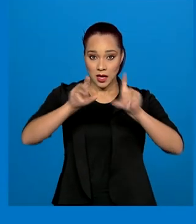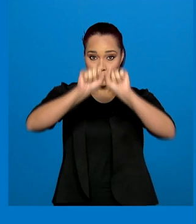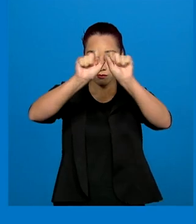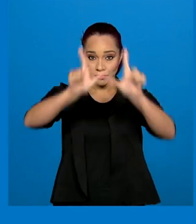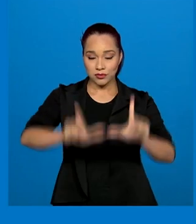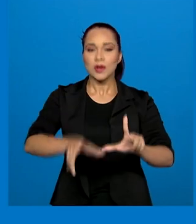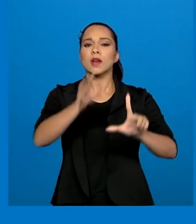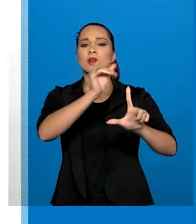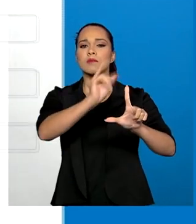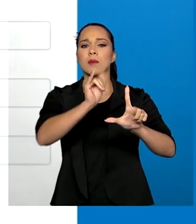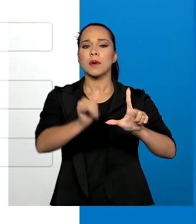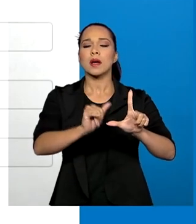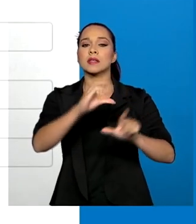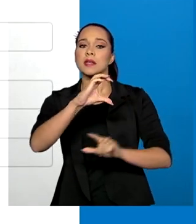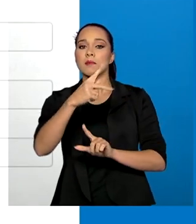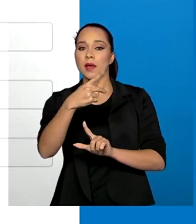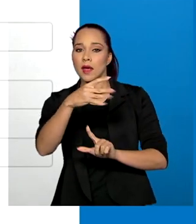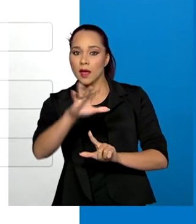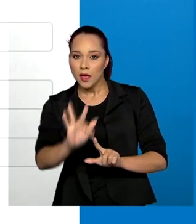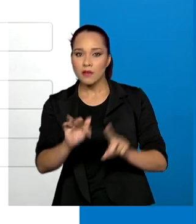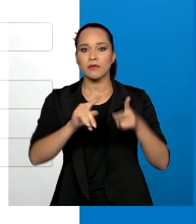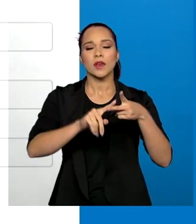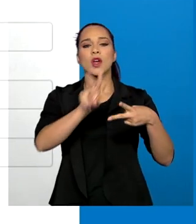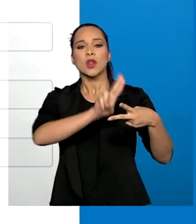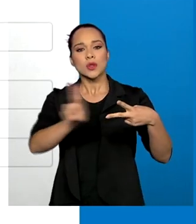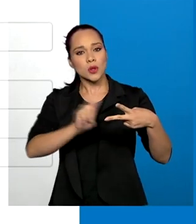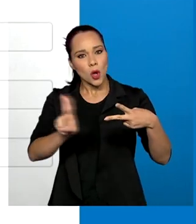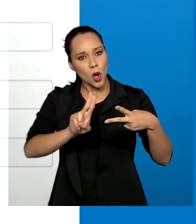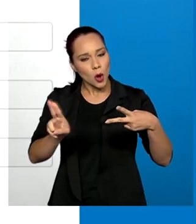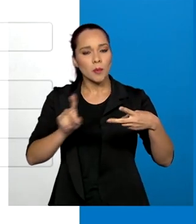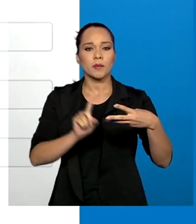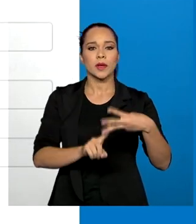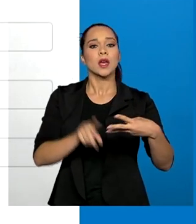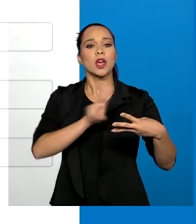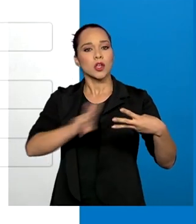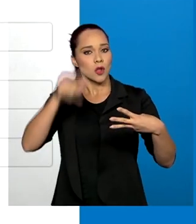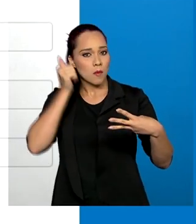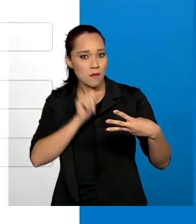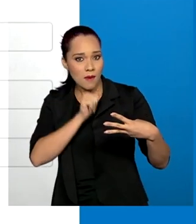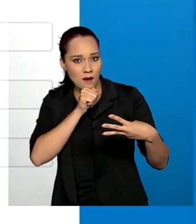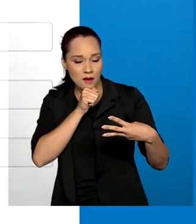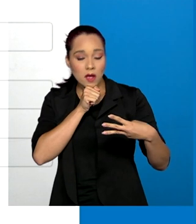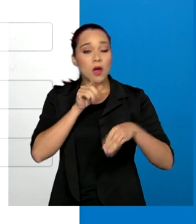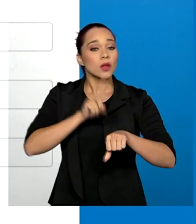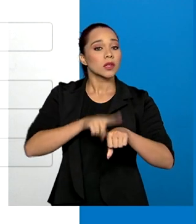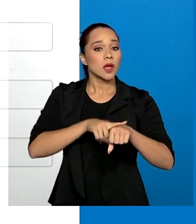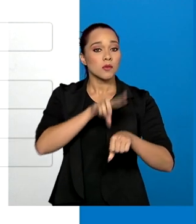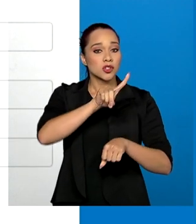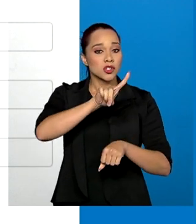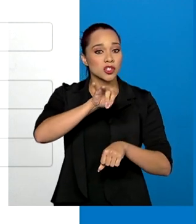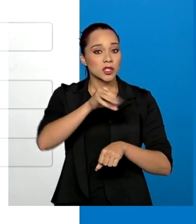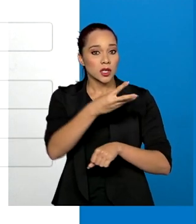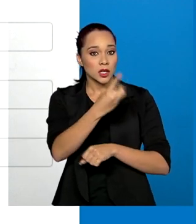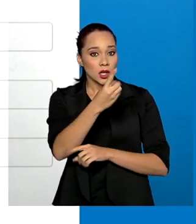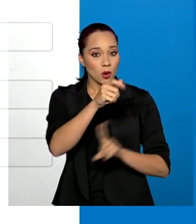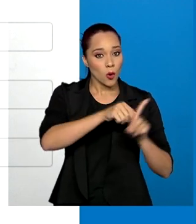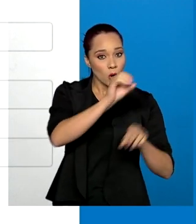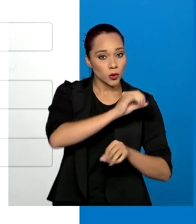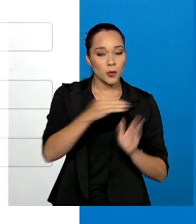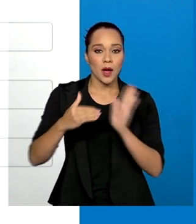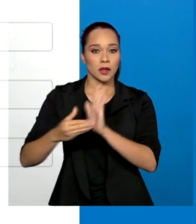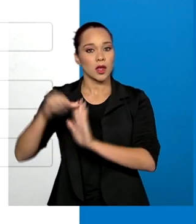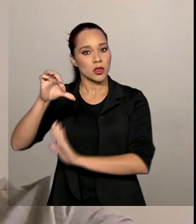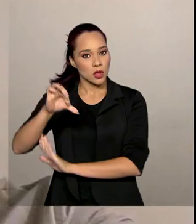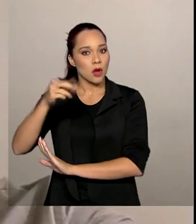informar dados como CPF, nome completo e nome da mãe. O prazo vai de 31 de outubro a